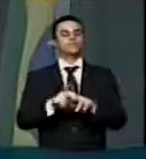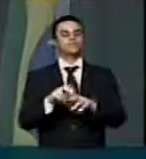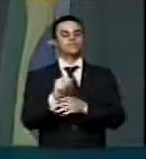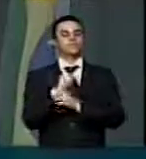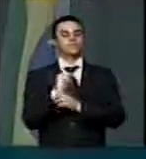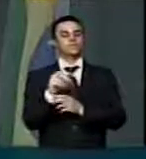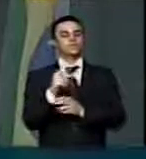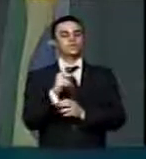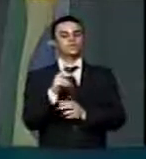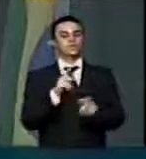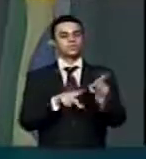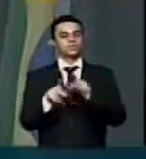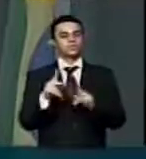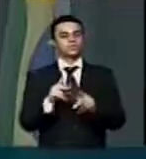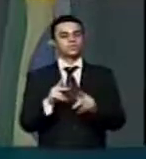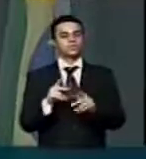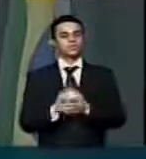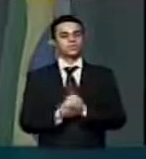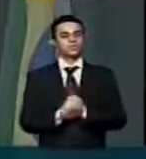manifestar.